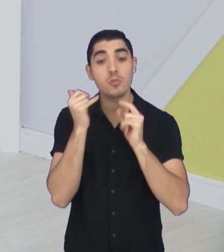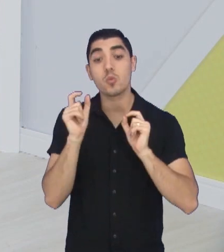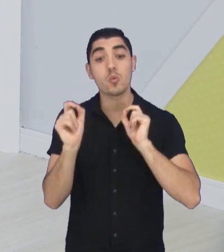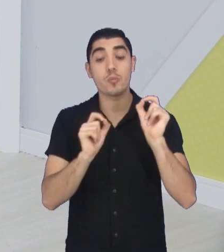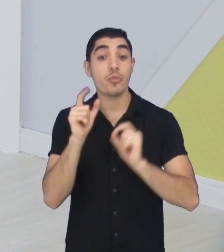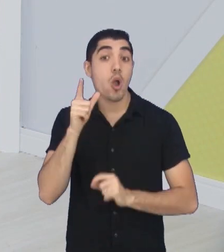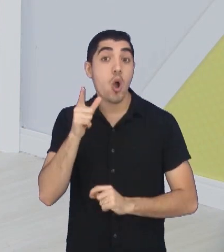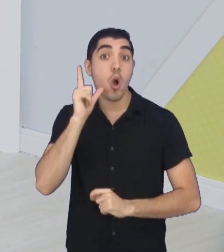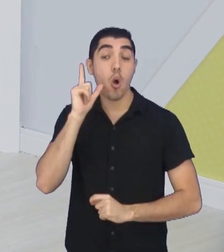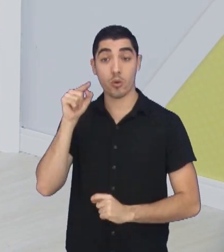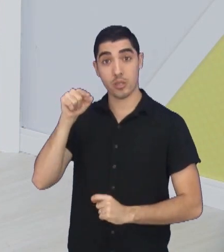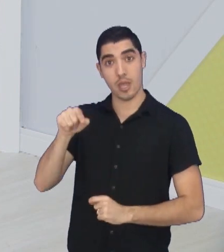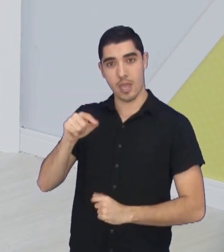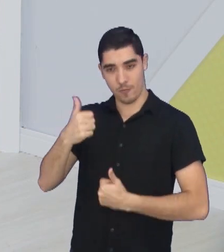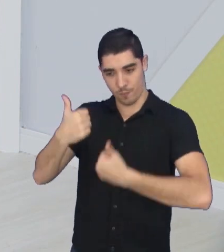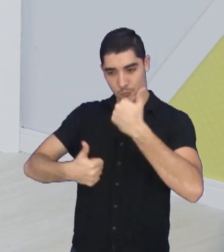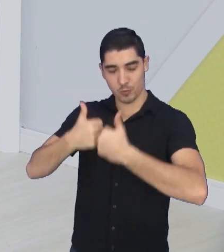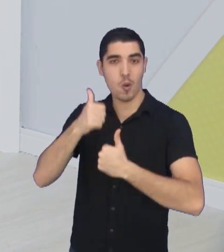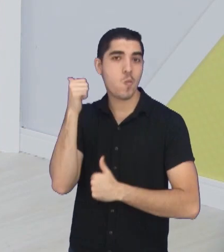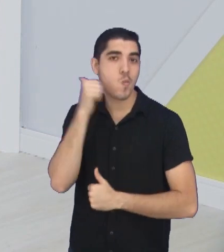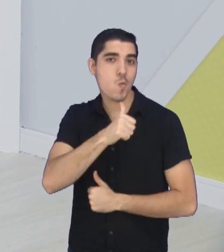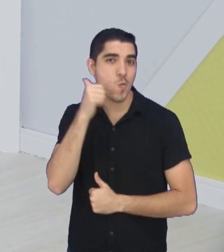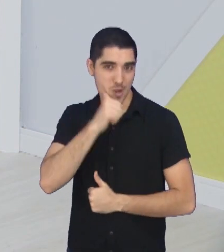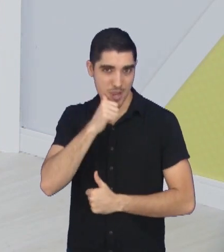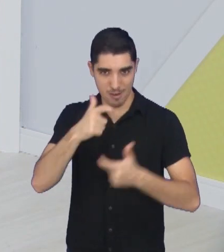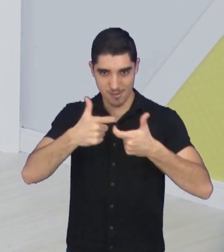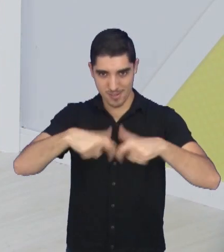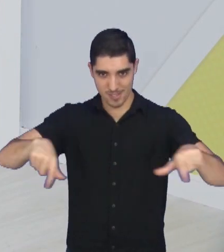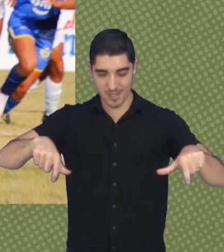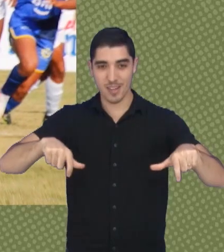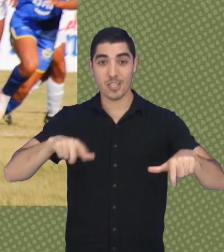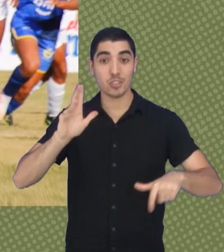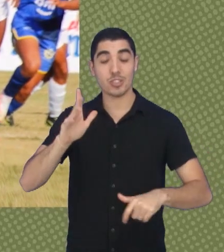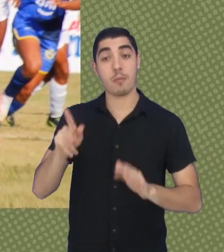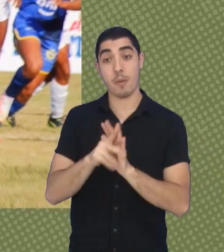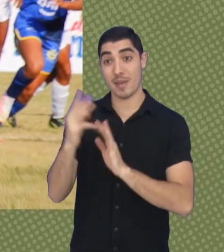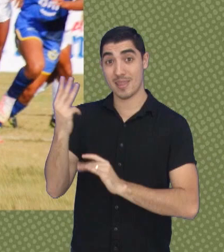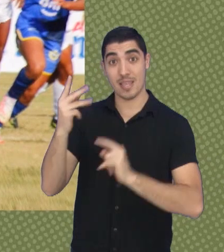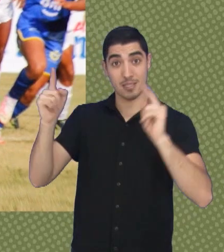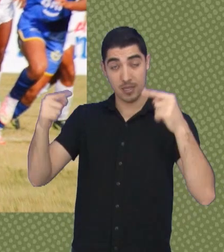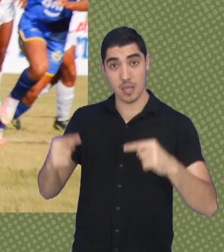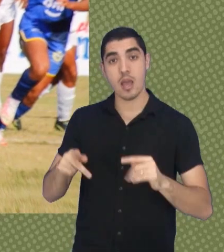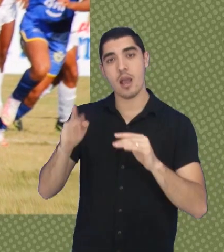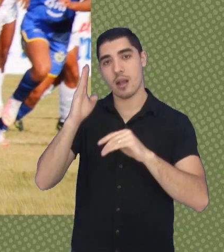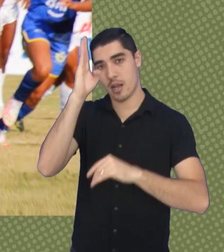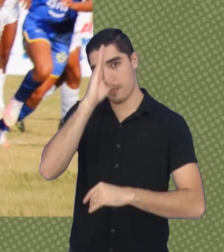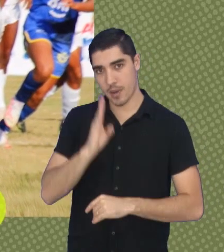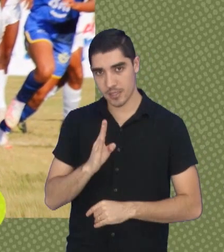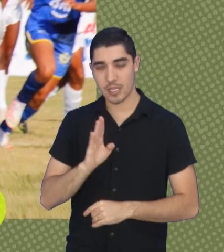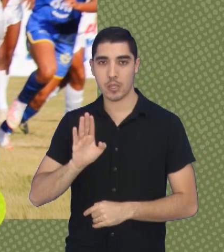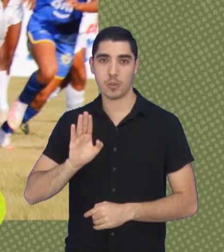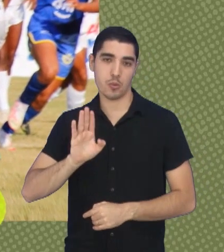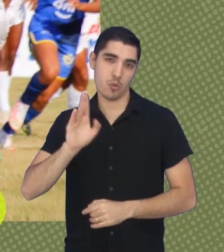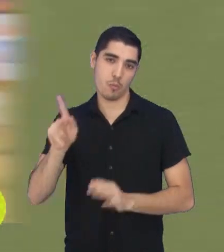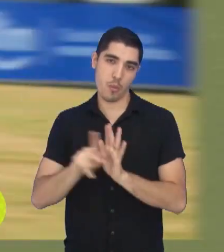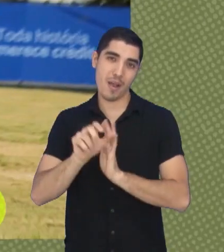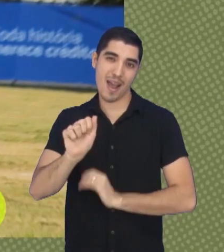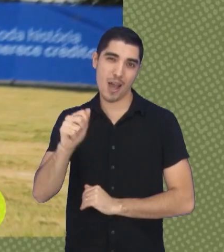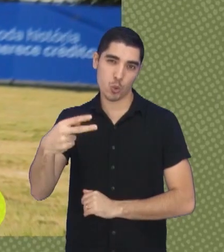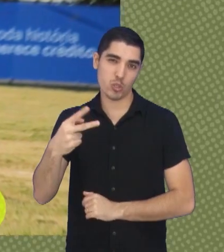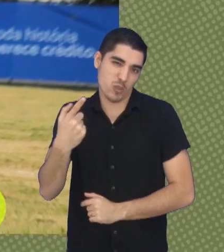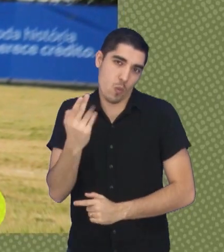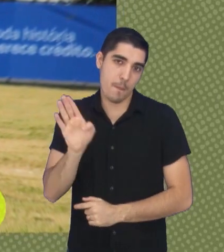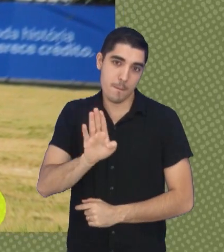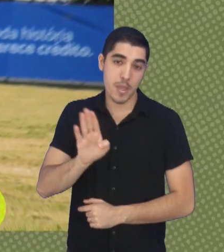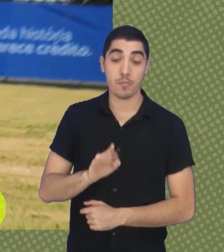Ontem, time do São José Futebol Feminino entrou em campo pela terceira rodada do Brasileirão a dois. São José recebeu no campo do João do Pulo